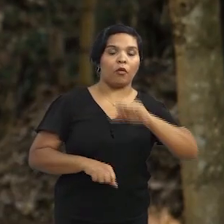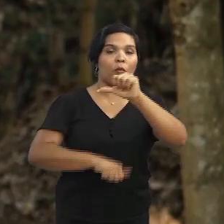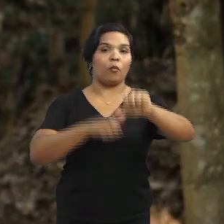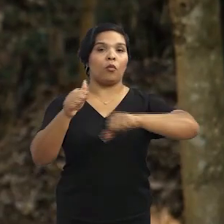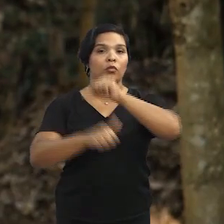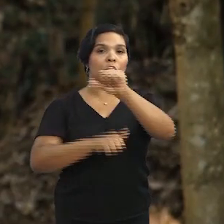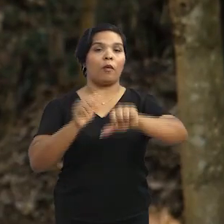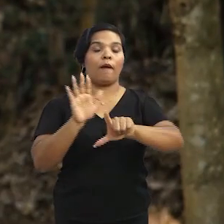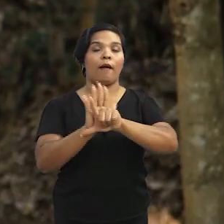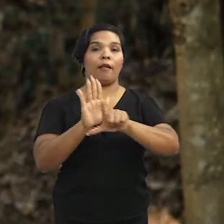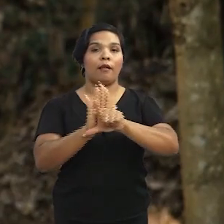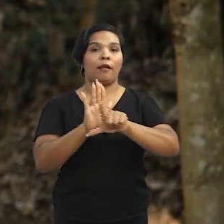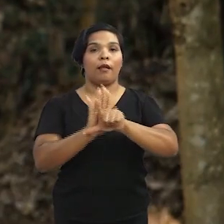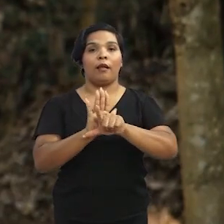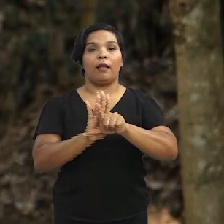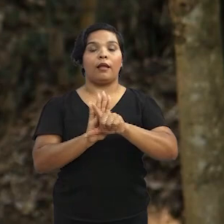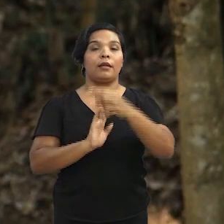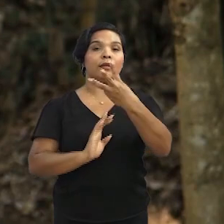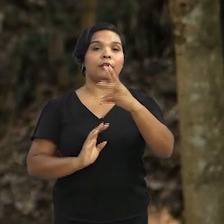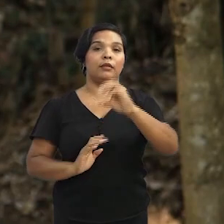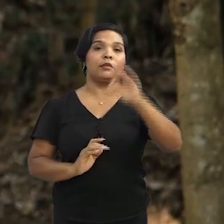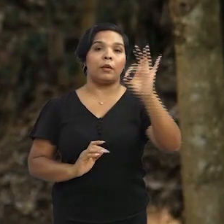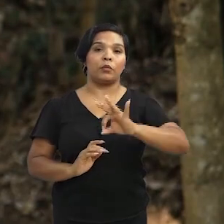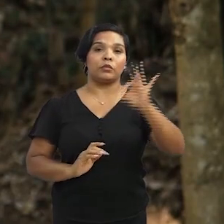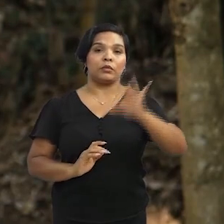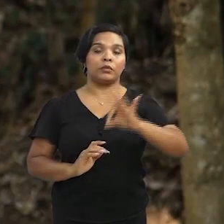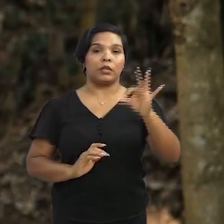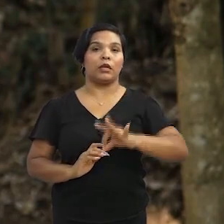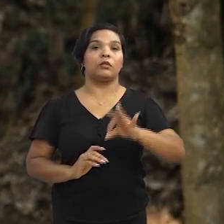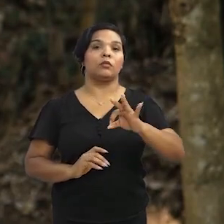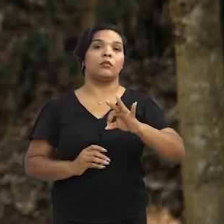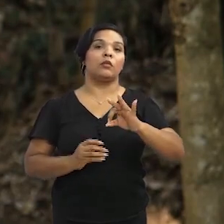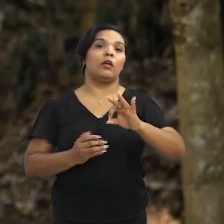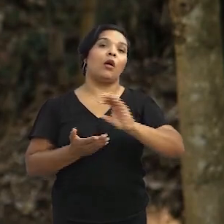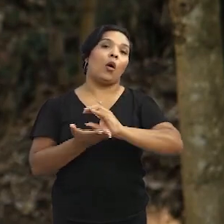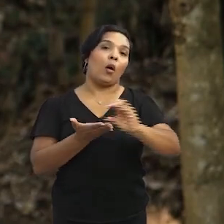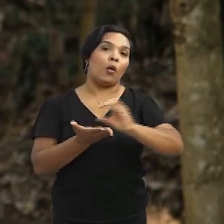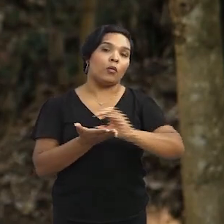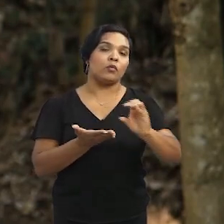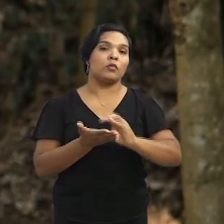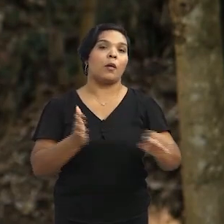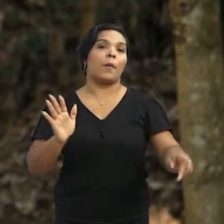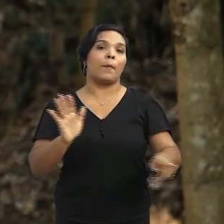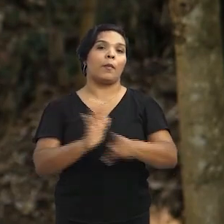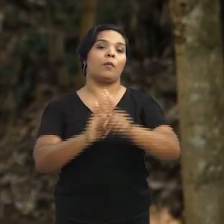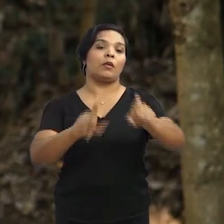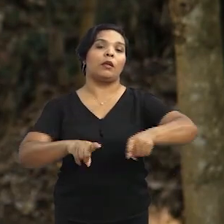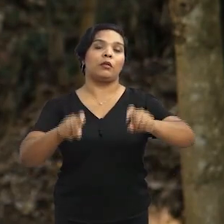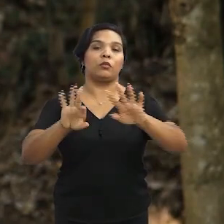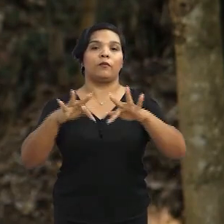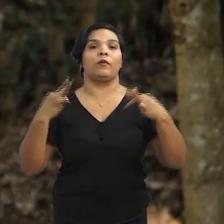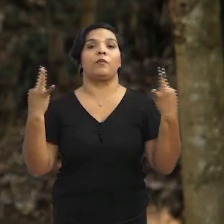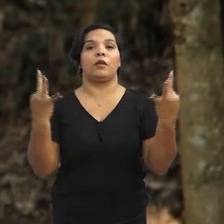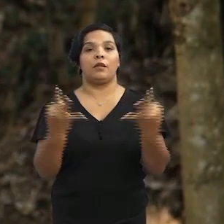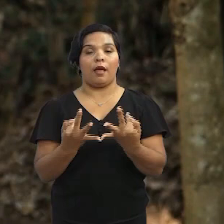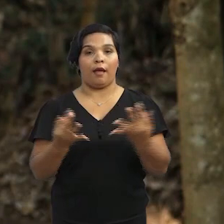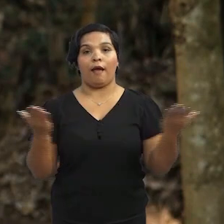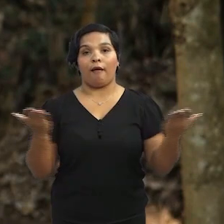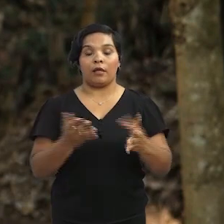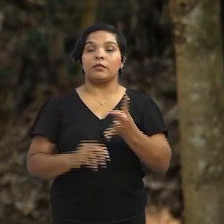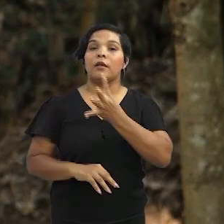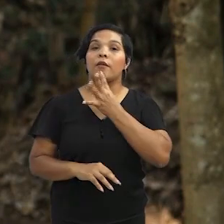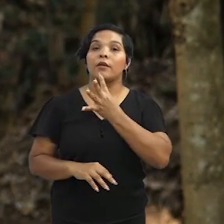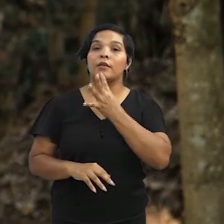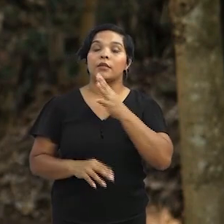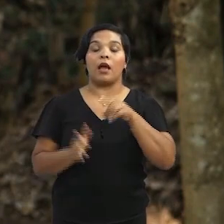uma lei alterou o programa ao estabelecer que pelo menos 30% dos recursos fossem gastos com produtos oriundos da agricultura familiar.